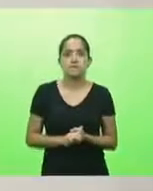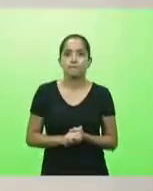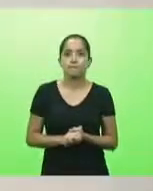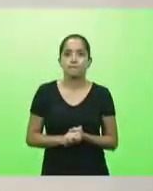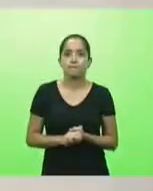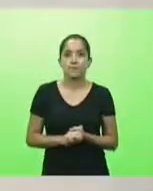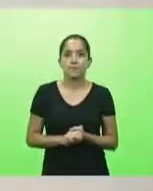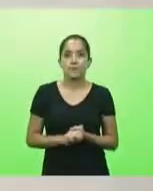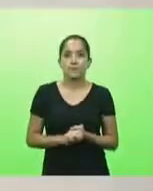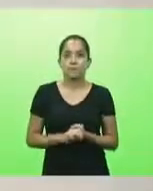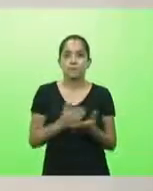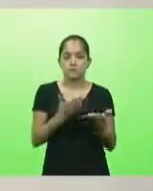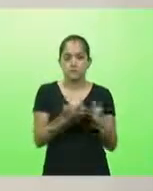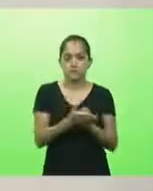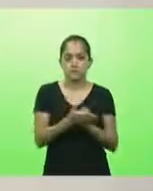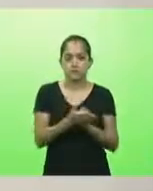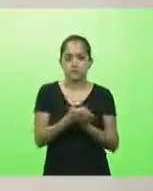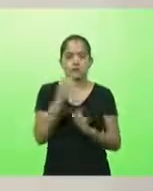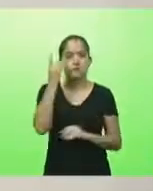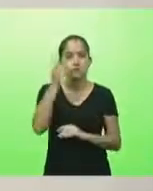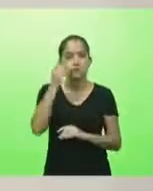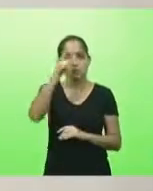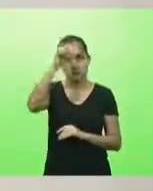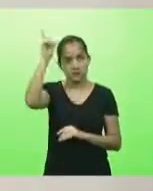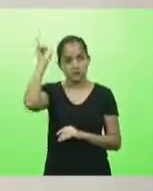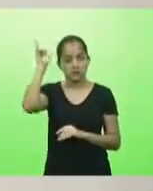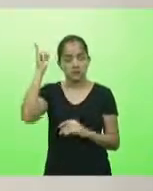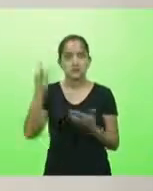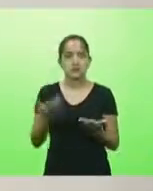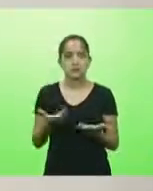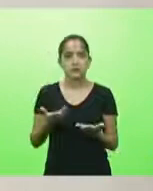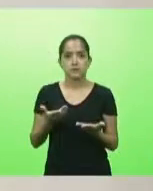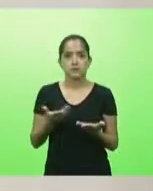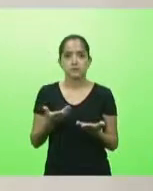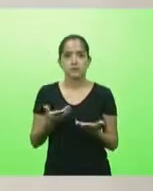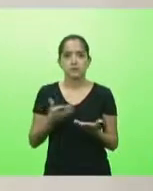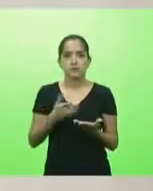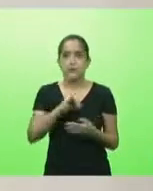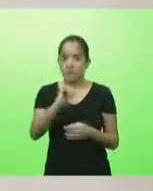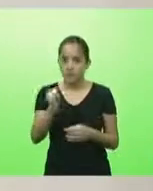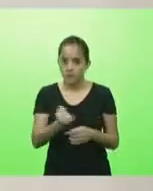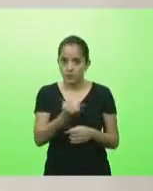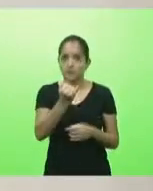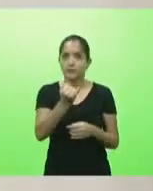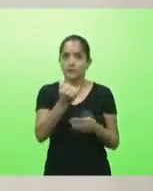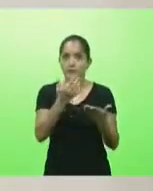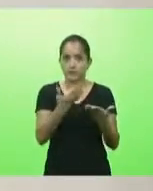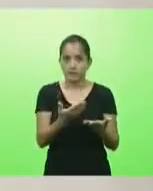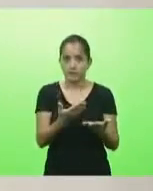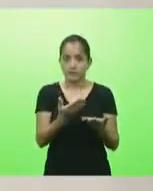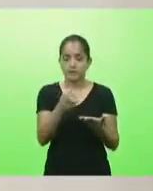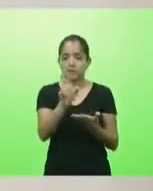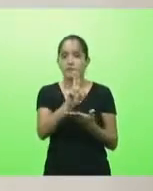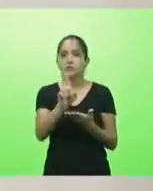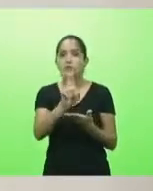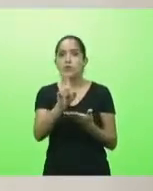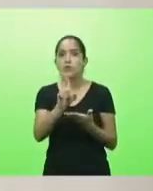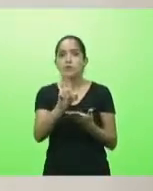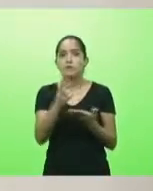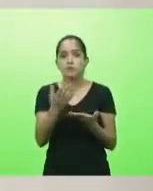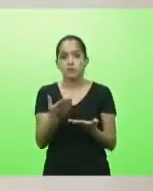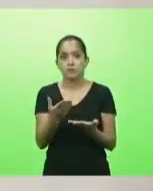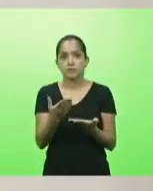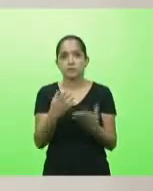Parabéns, deputado Lima. Eu também aproveito essa oportunidade para falar em nome de